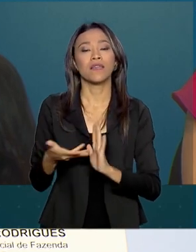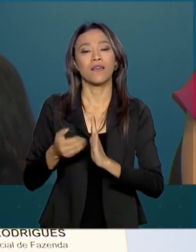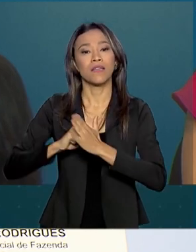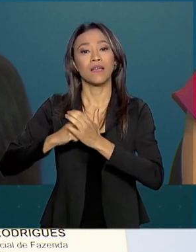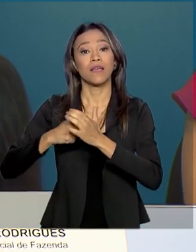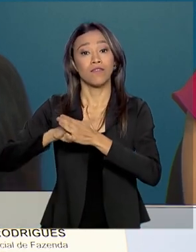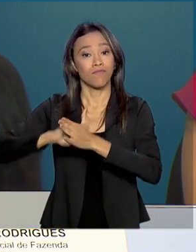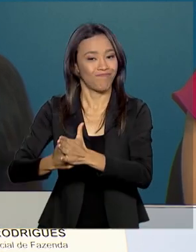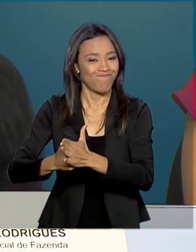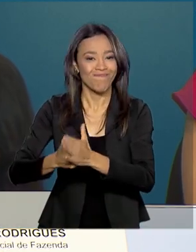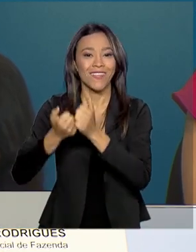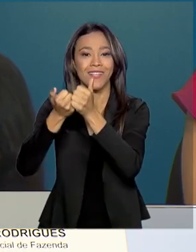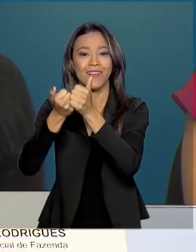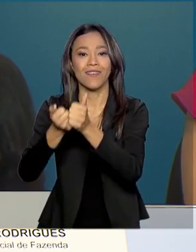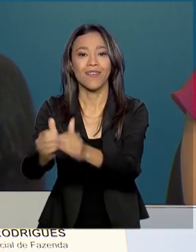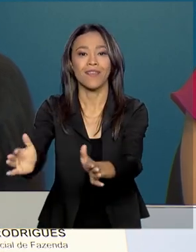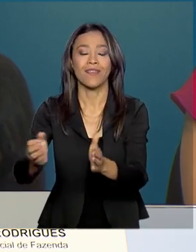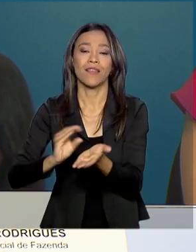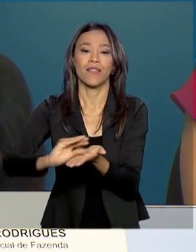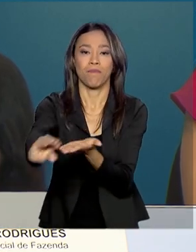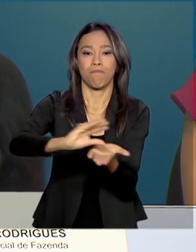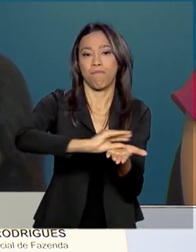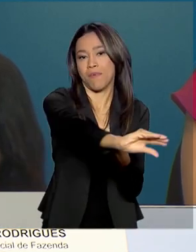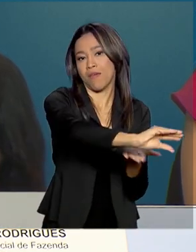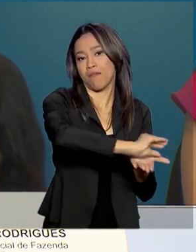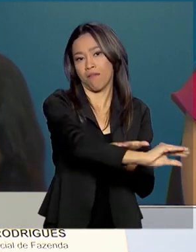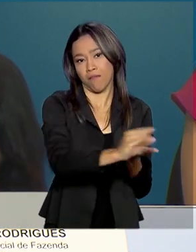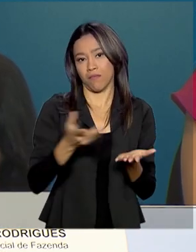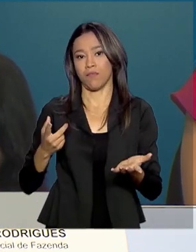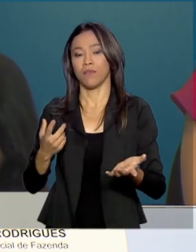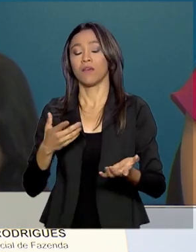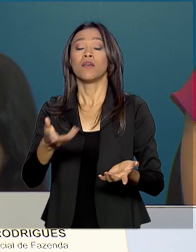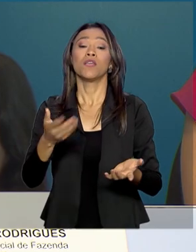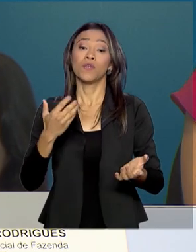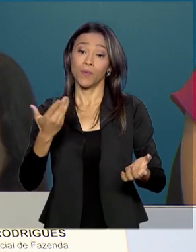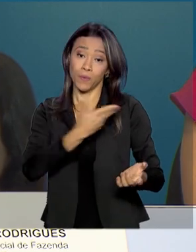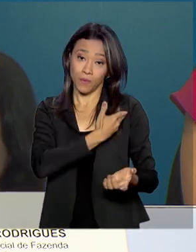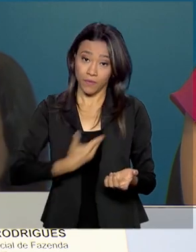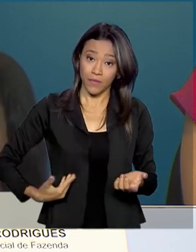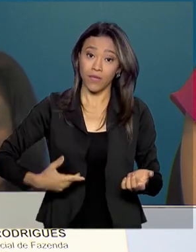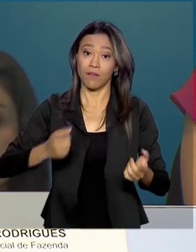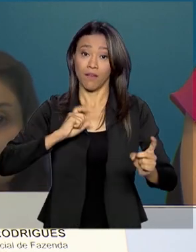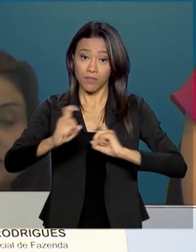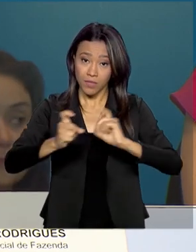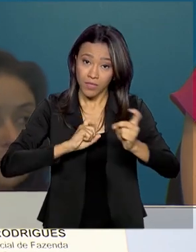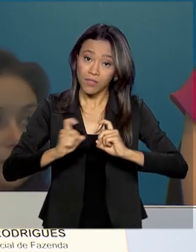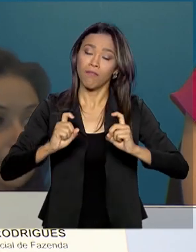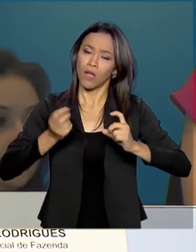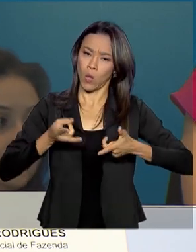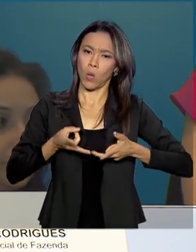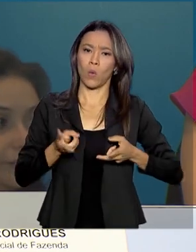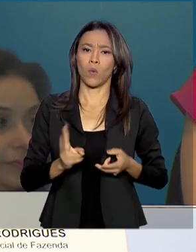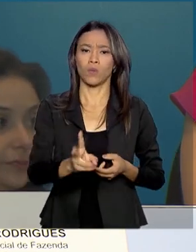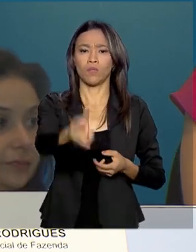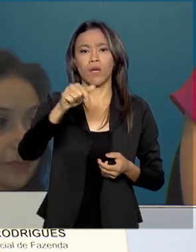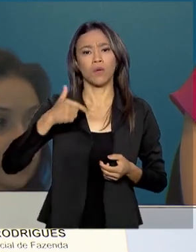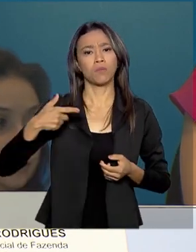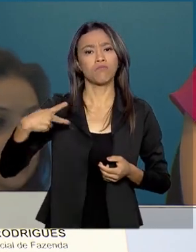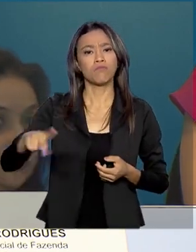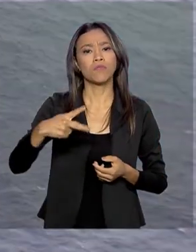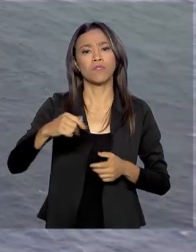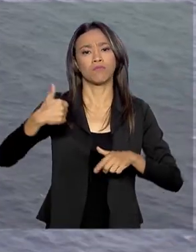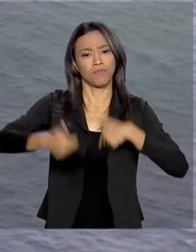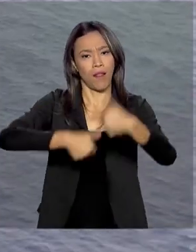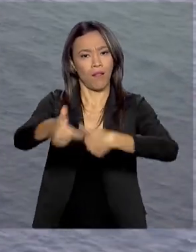e, portanto, a máquina pública seguirá firme, seguirá com suas ações ao longo desse